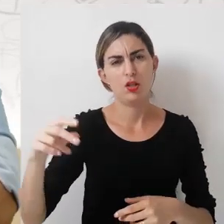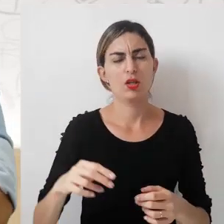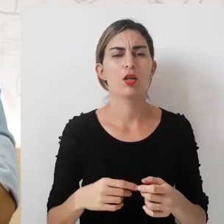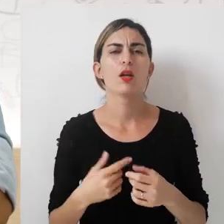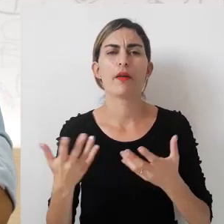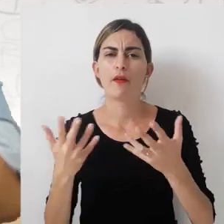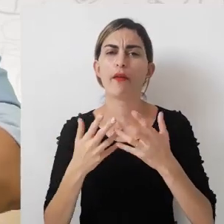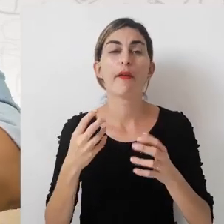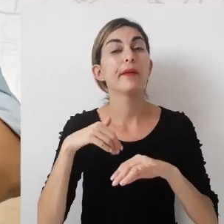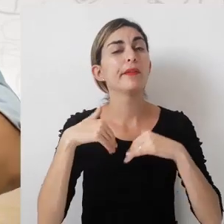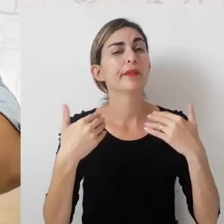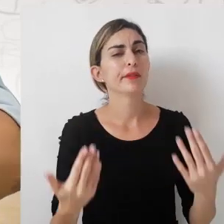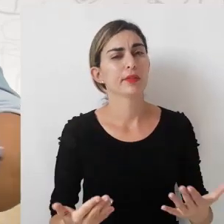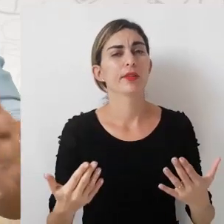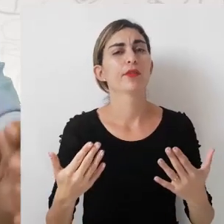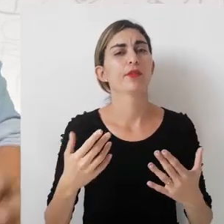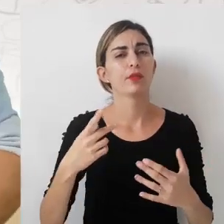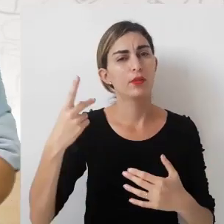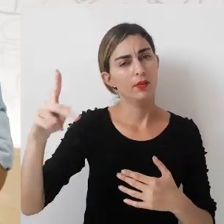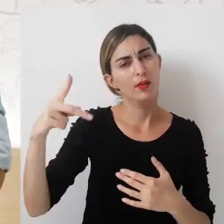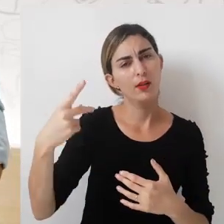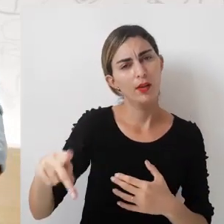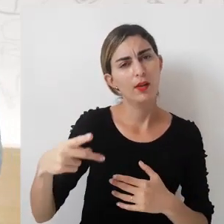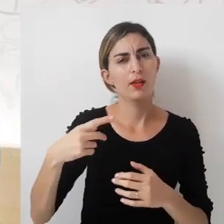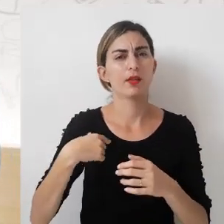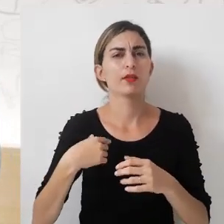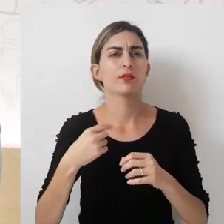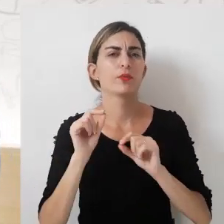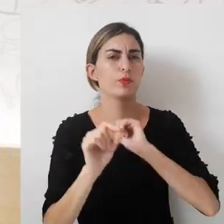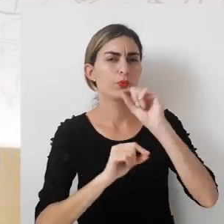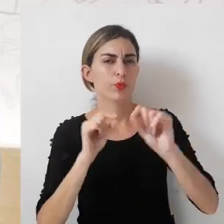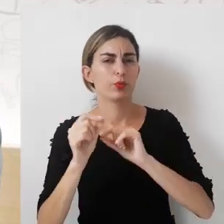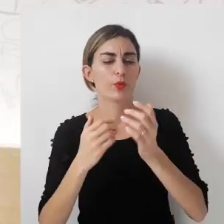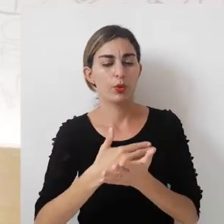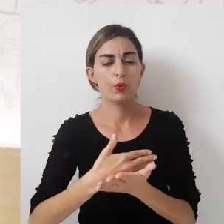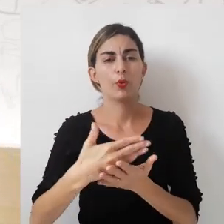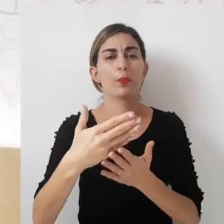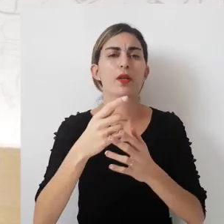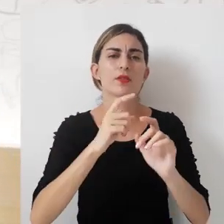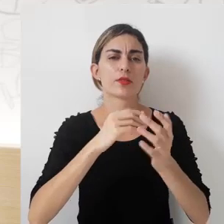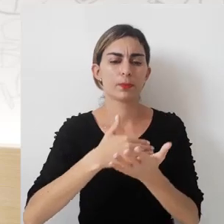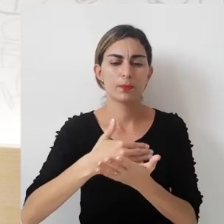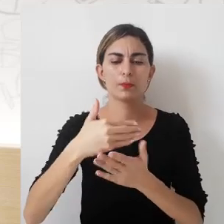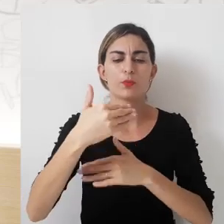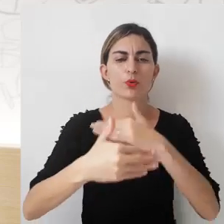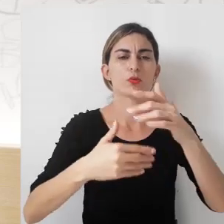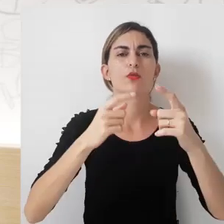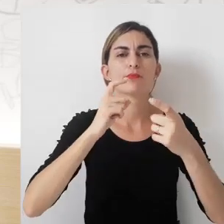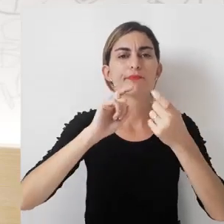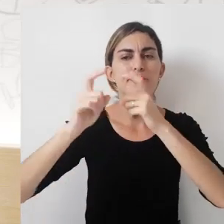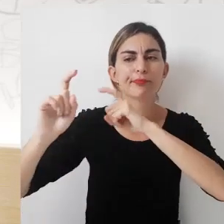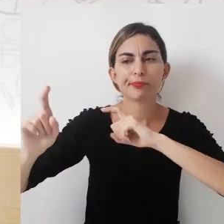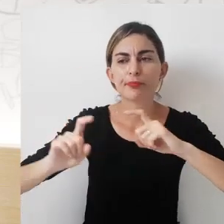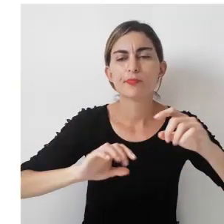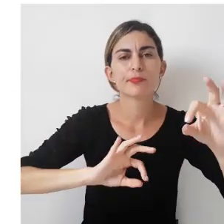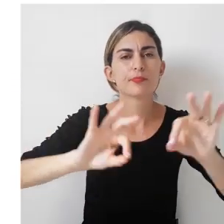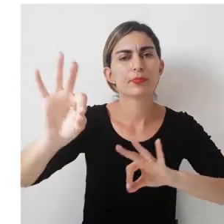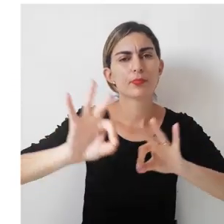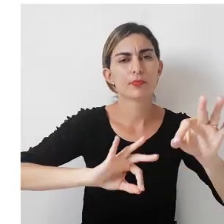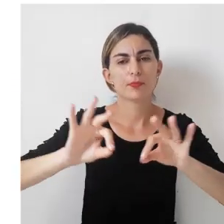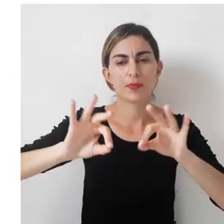está ofertando, então, aí, nessa perspectiva, já se dá o início de um processo de negociação, ou seja, uma